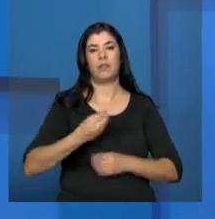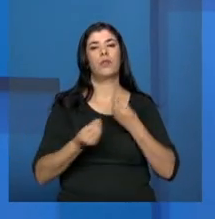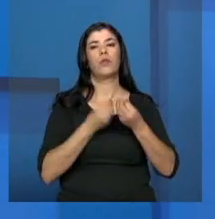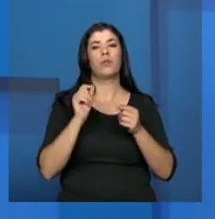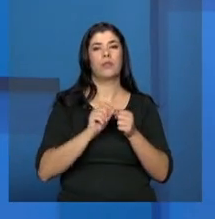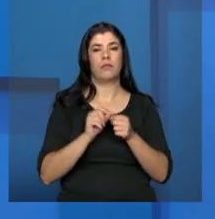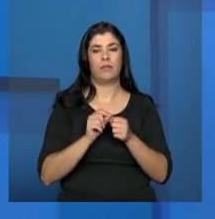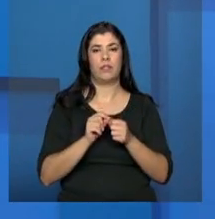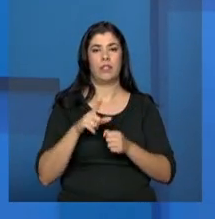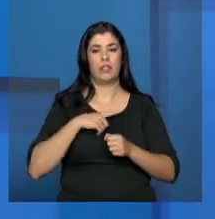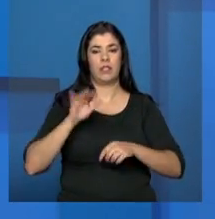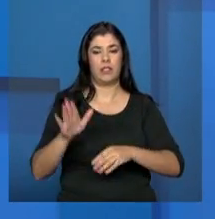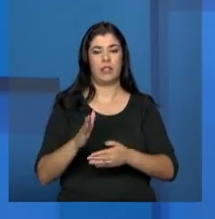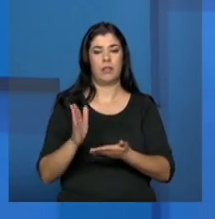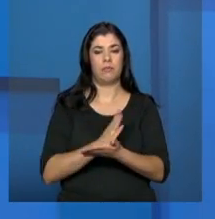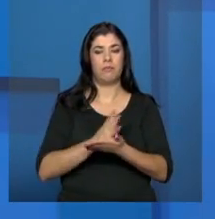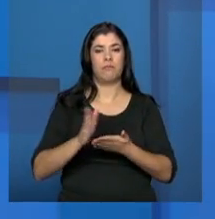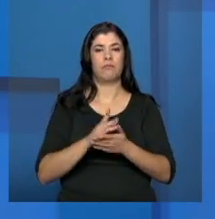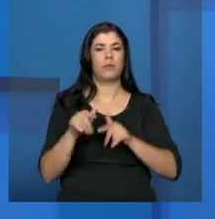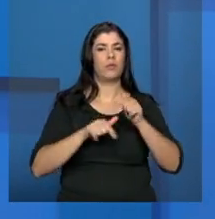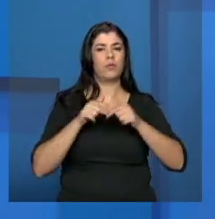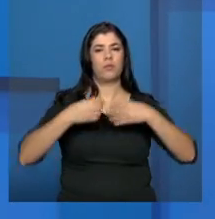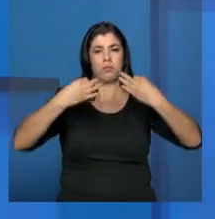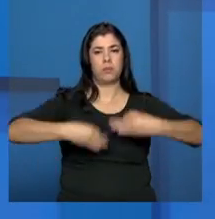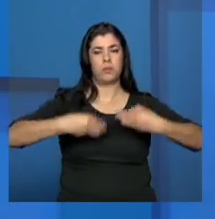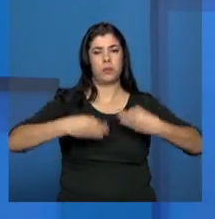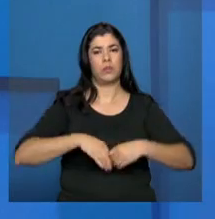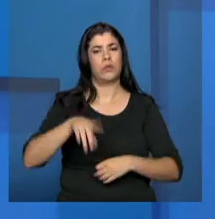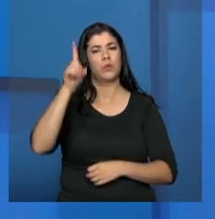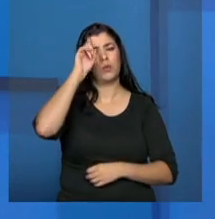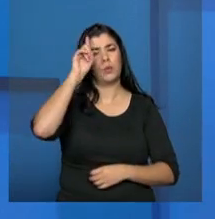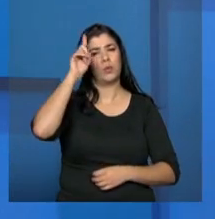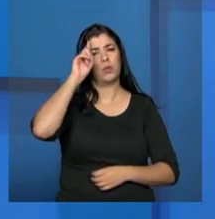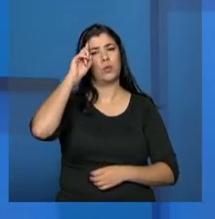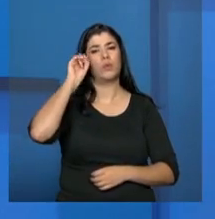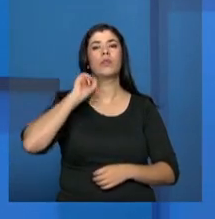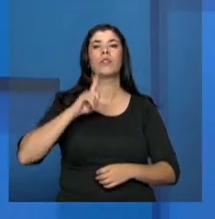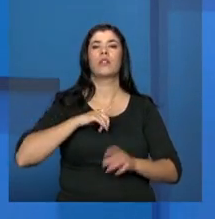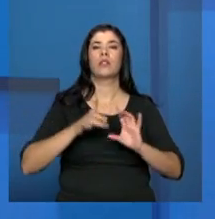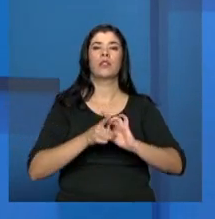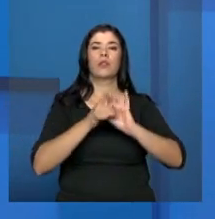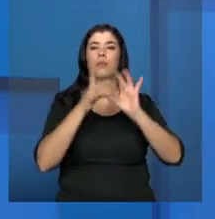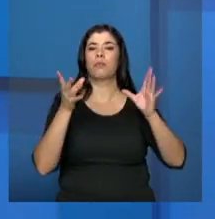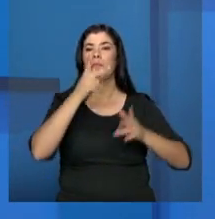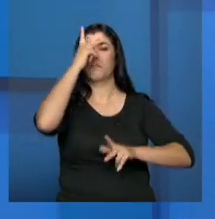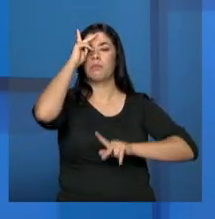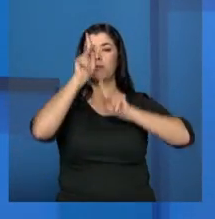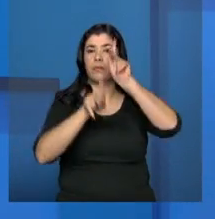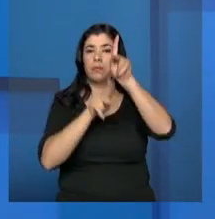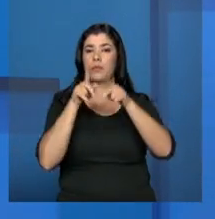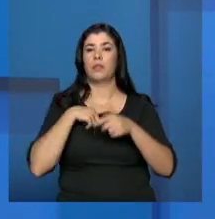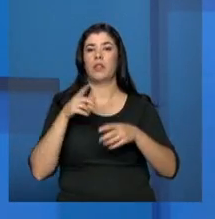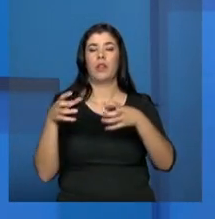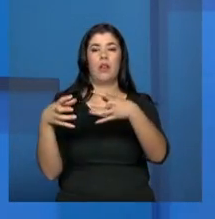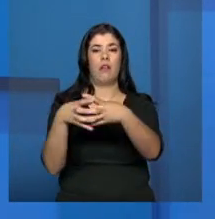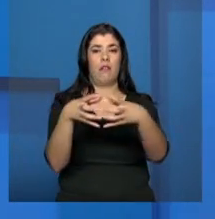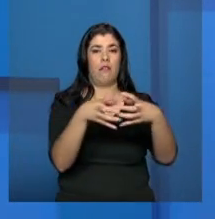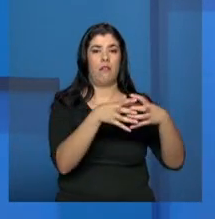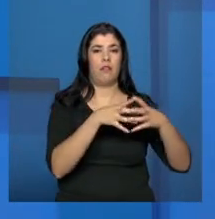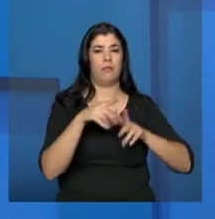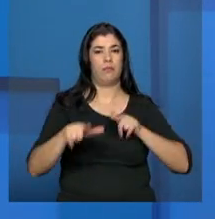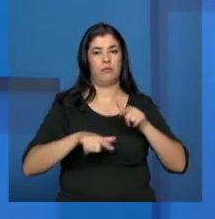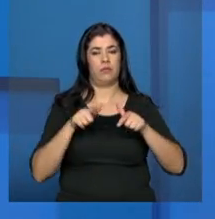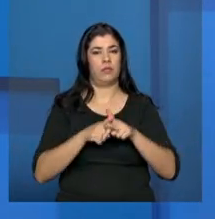um equipamento de assistência em pleno funcionamento, todos os dias, à disposição da população, equipes de trabalho